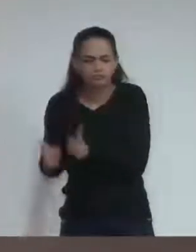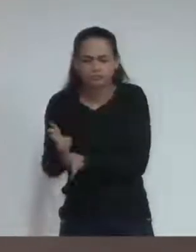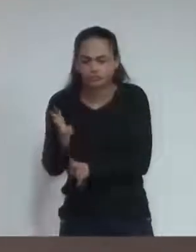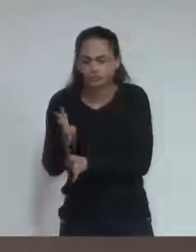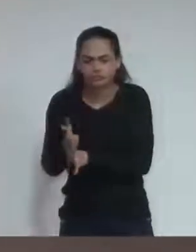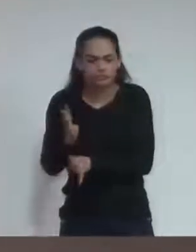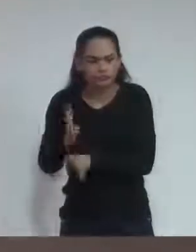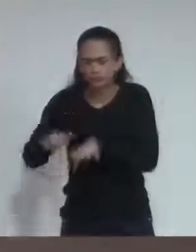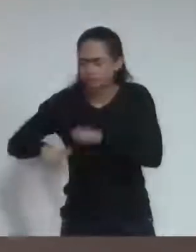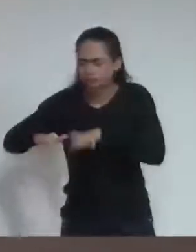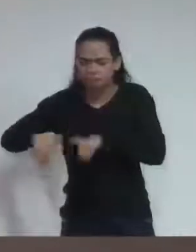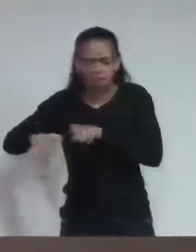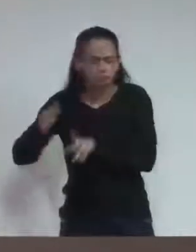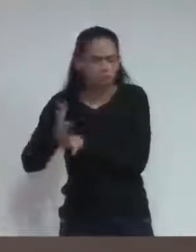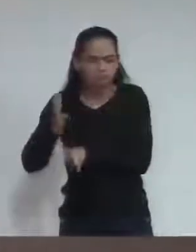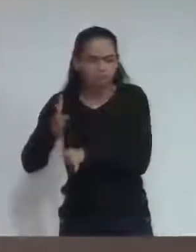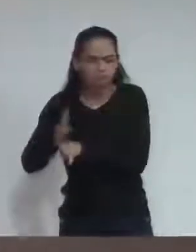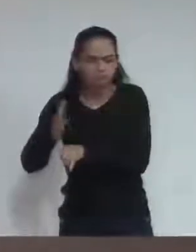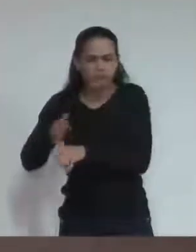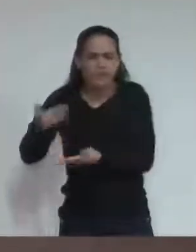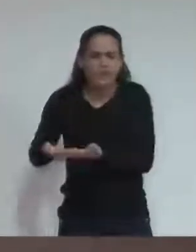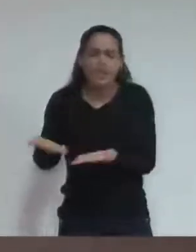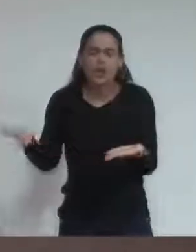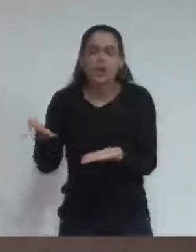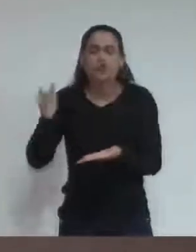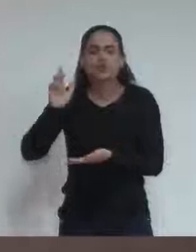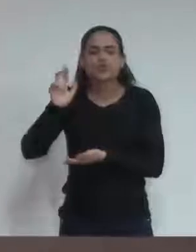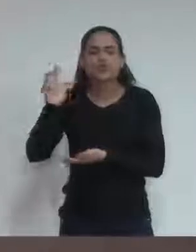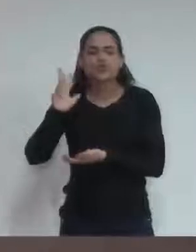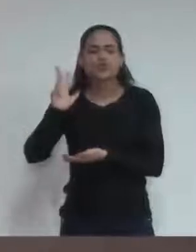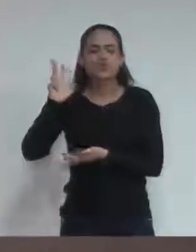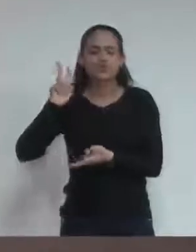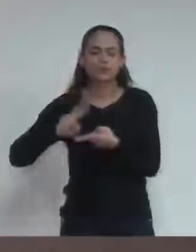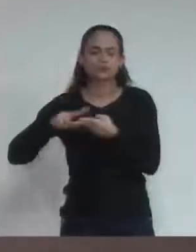é um pouquinho pior. Não é de contas públicas, não.